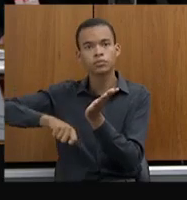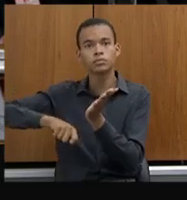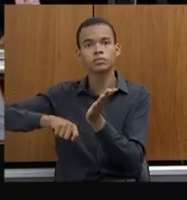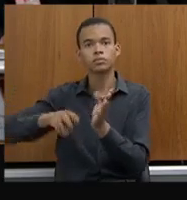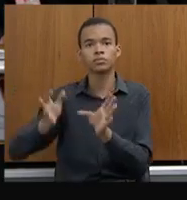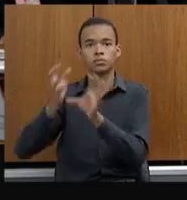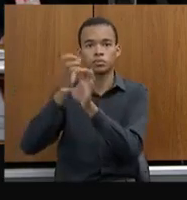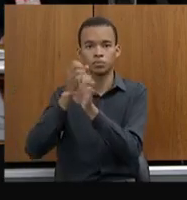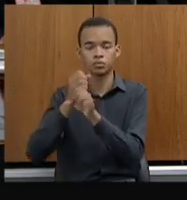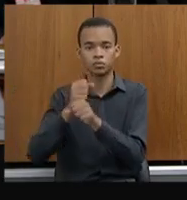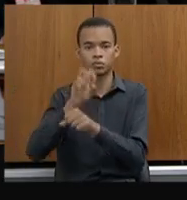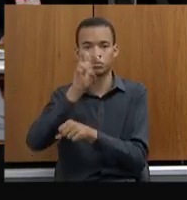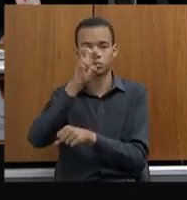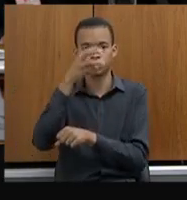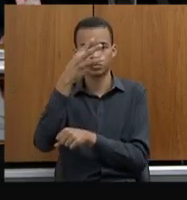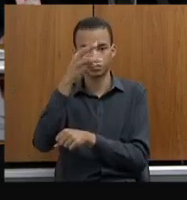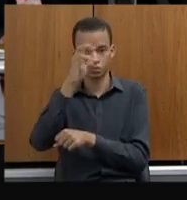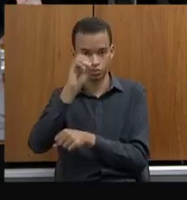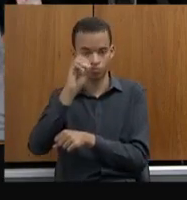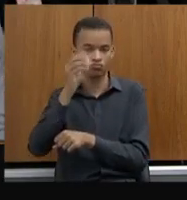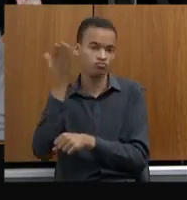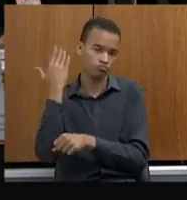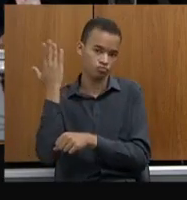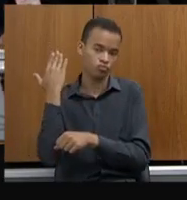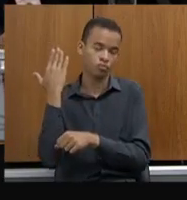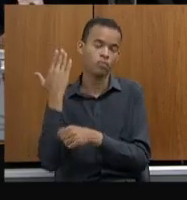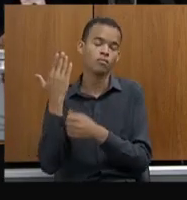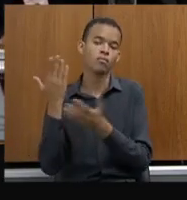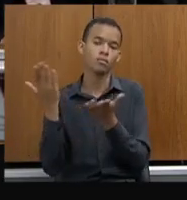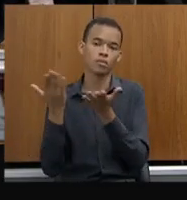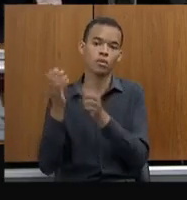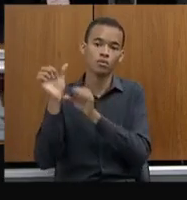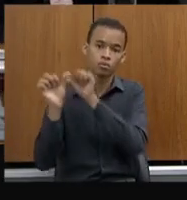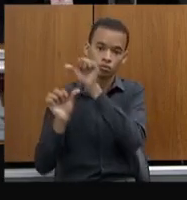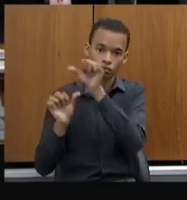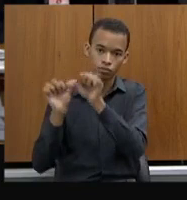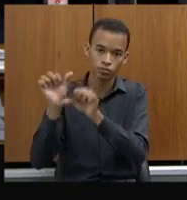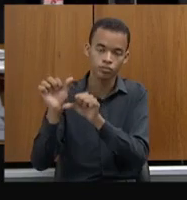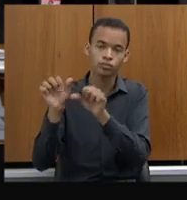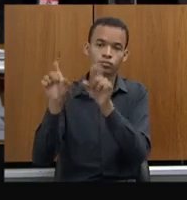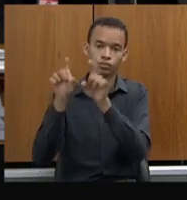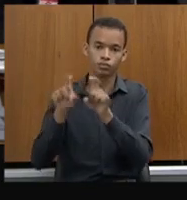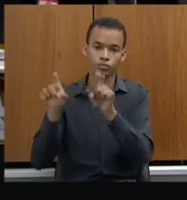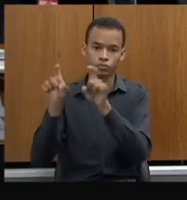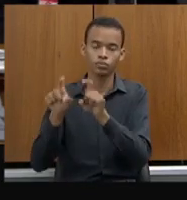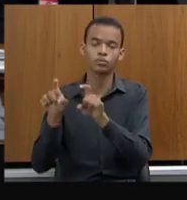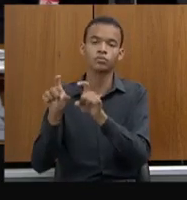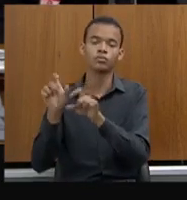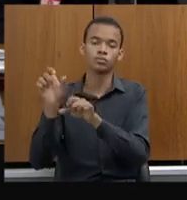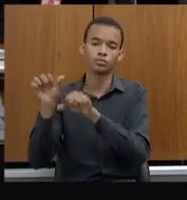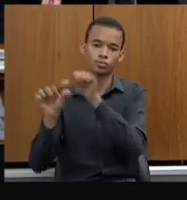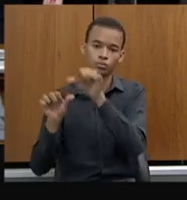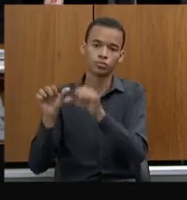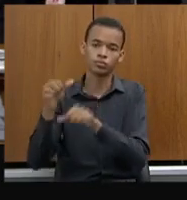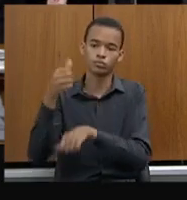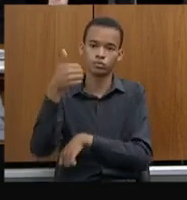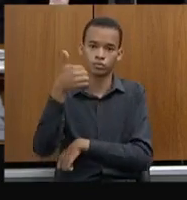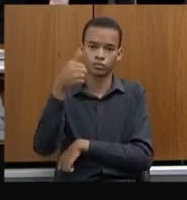escrivães aí no plantão tradicional e com o plantão digital 190.